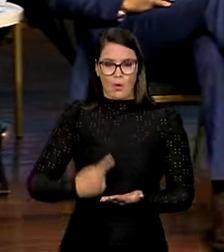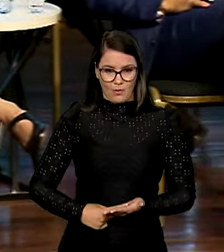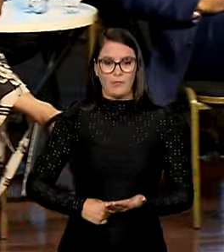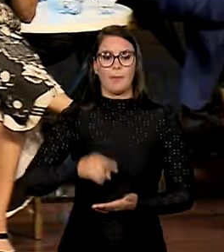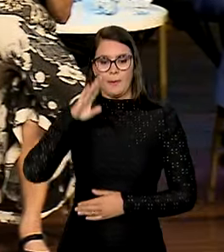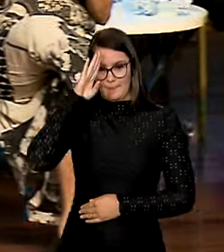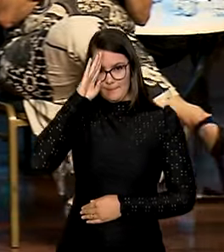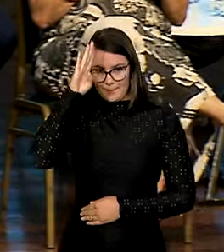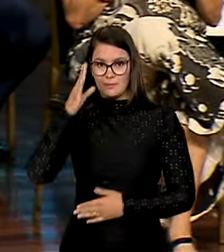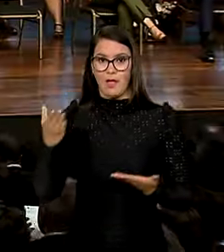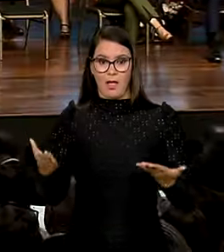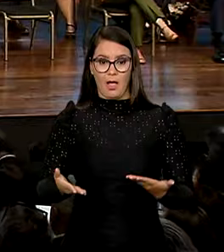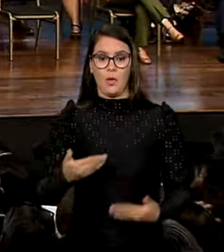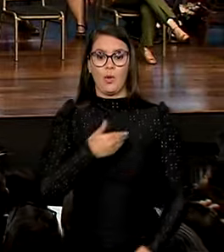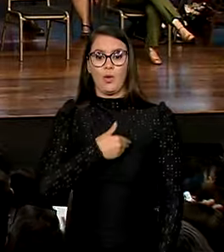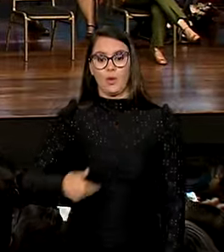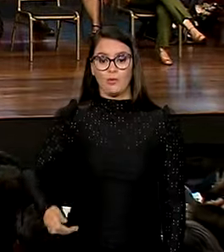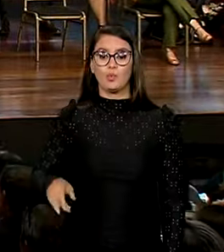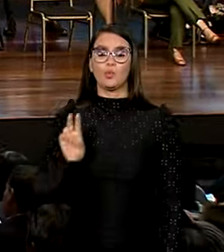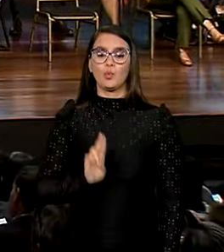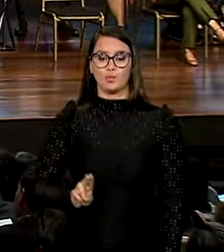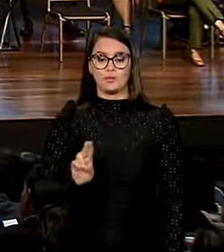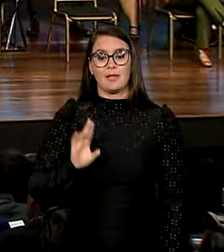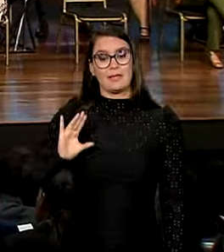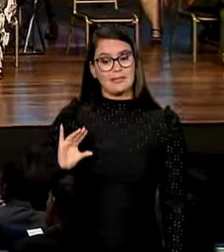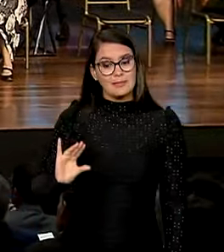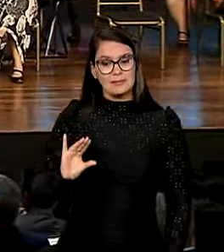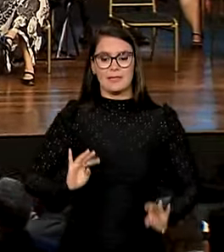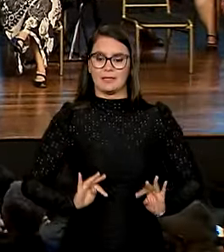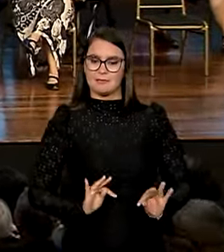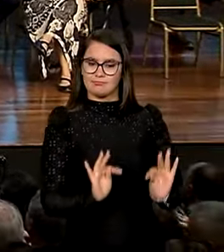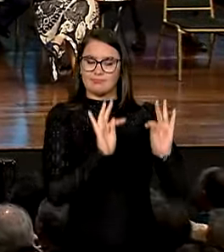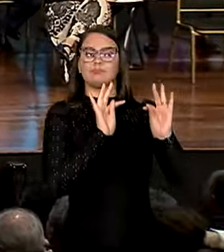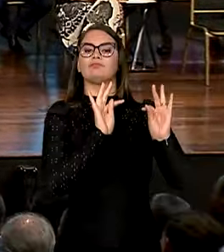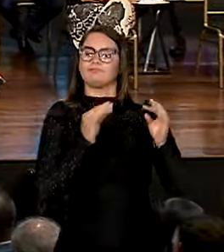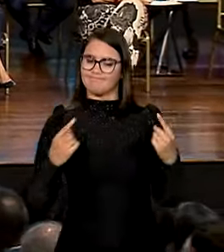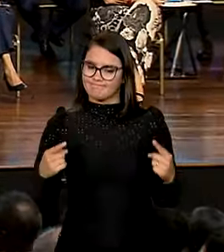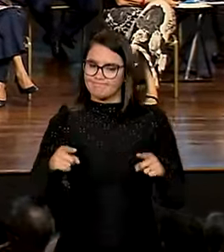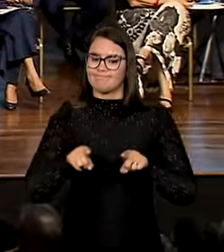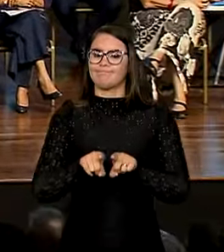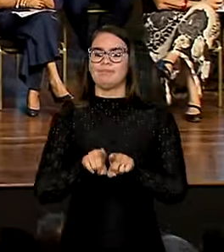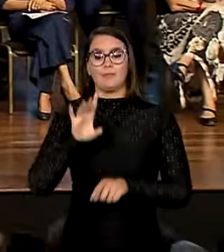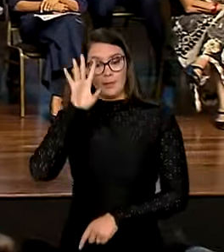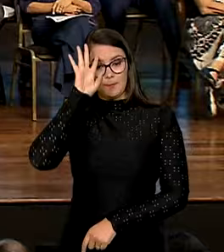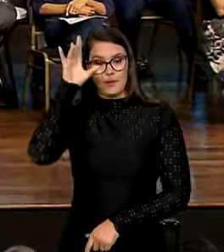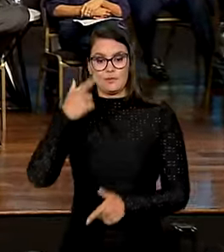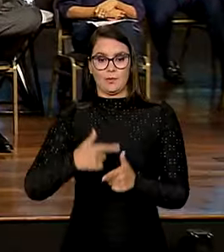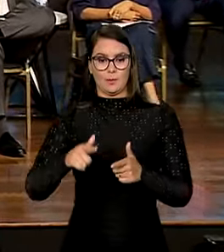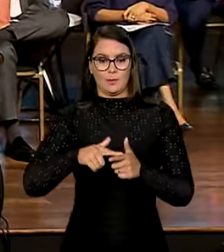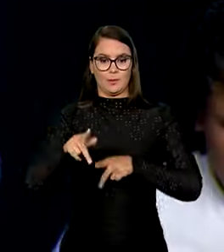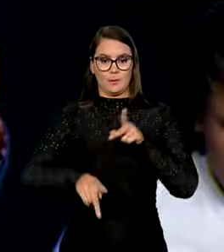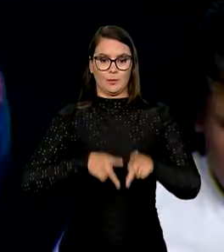a prioridade do atual governo é usar a ciência e a tecnologia para resolver os problemas da